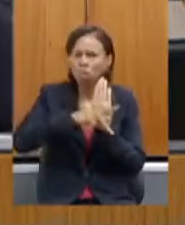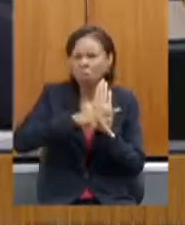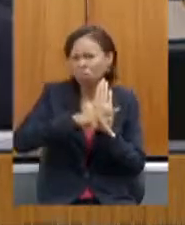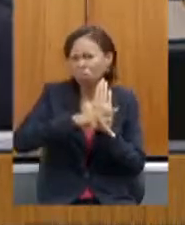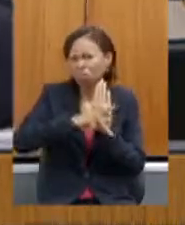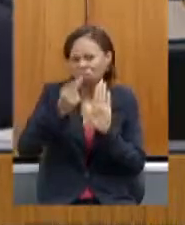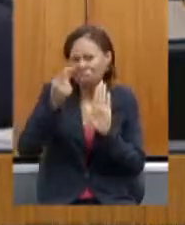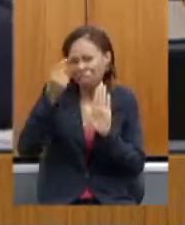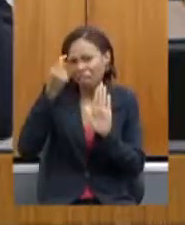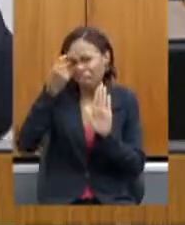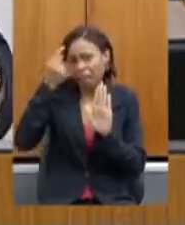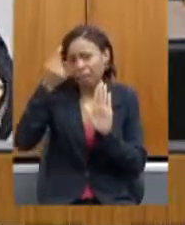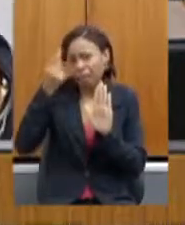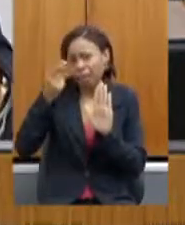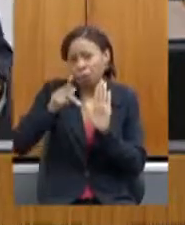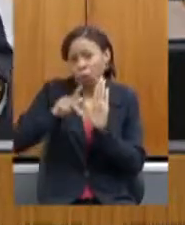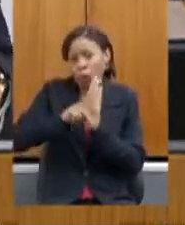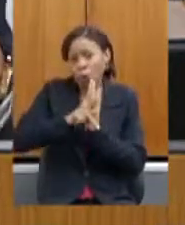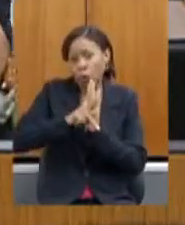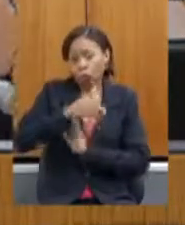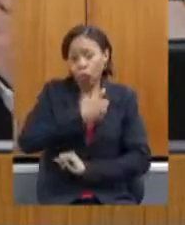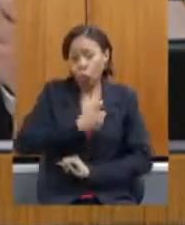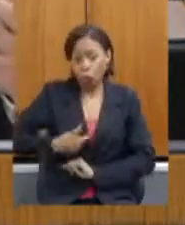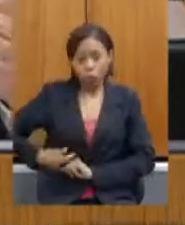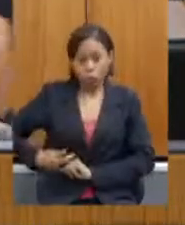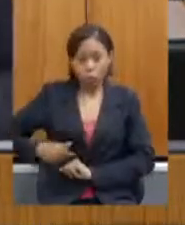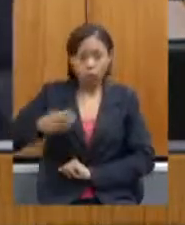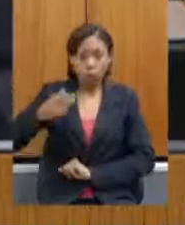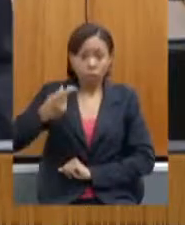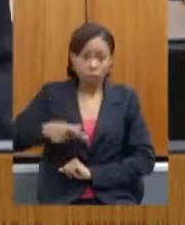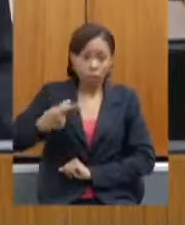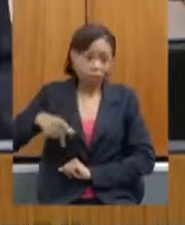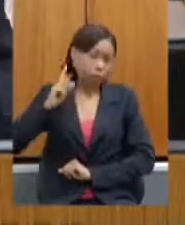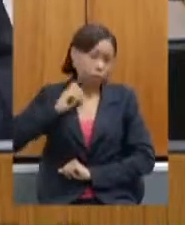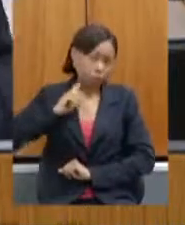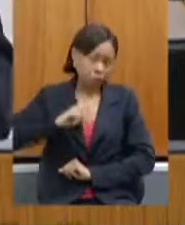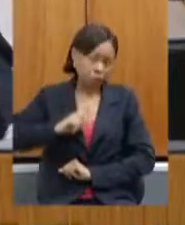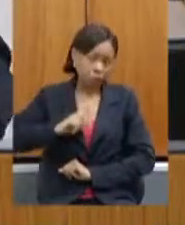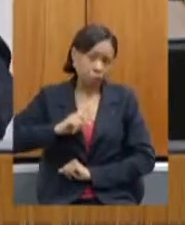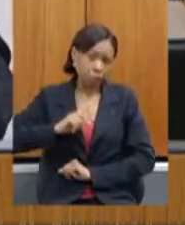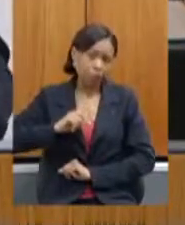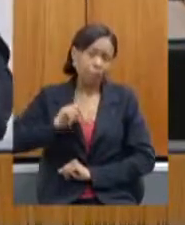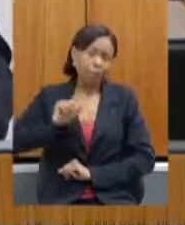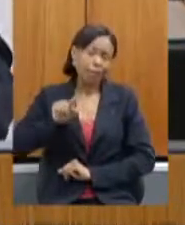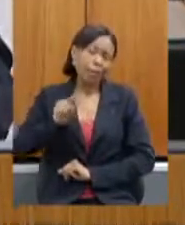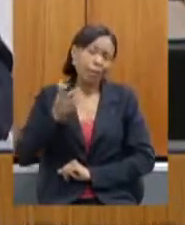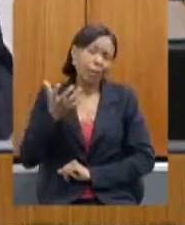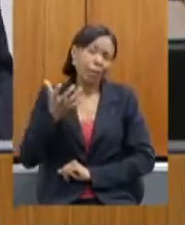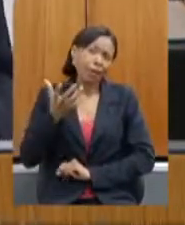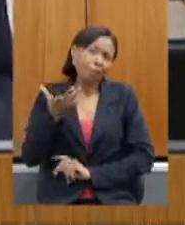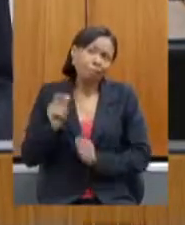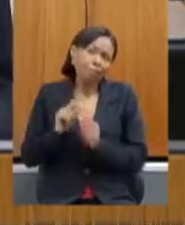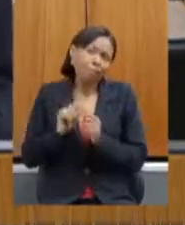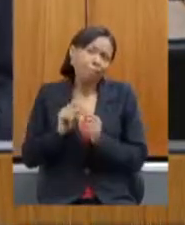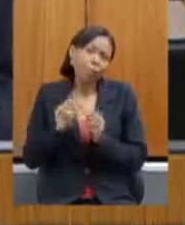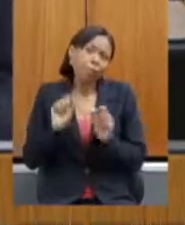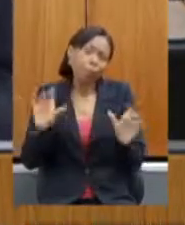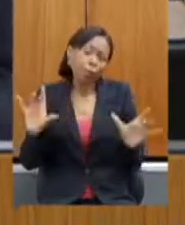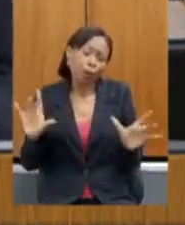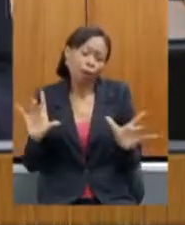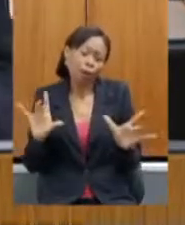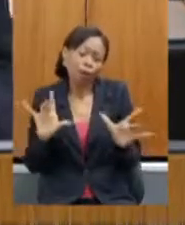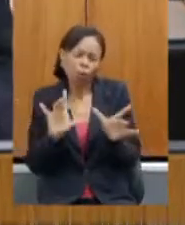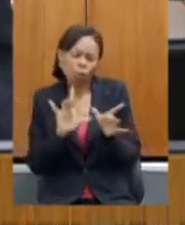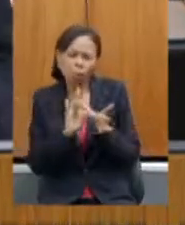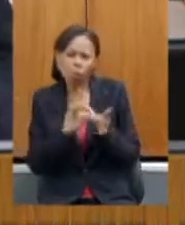do nosso governo do estado de realizar uma fusão não sei se o nome seria correto esse mas uma